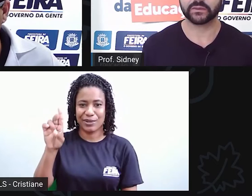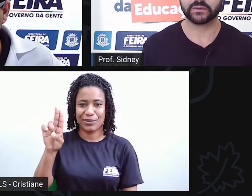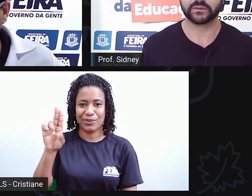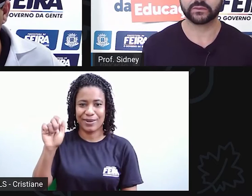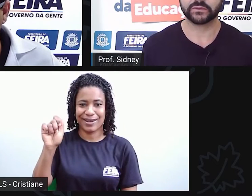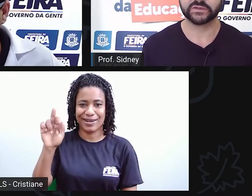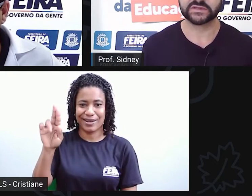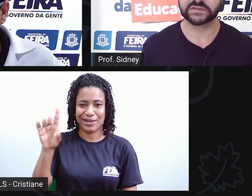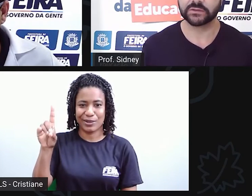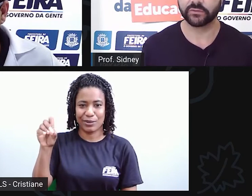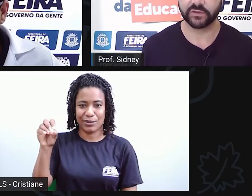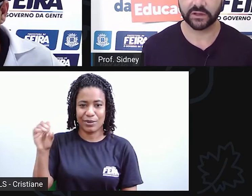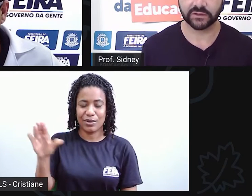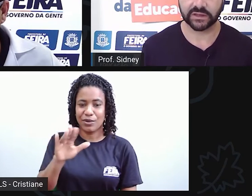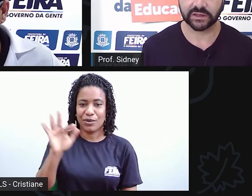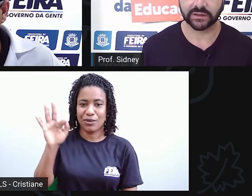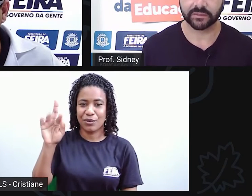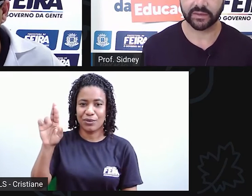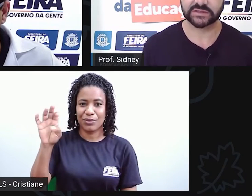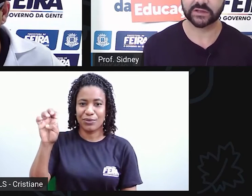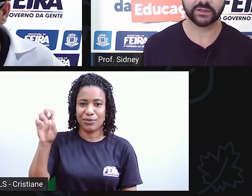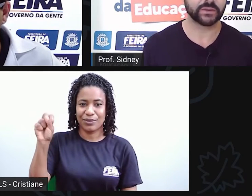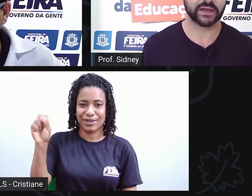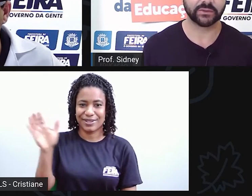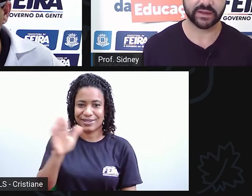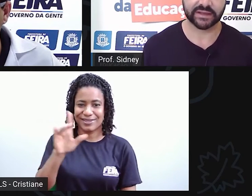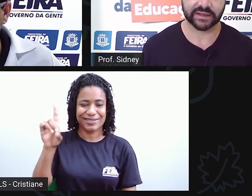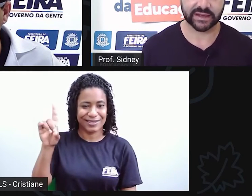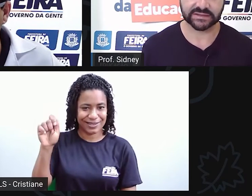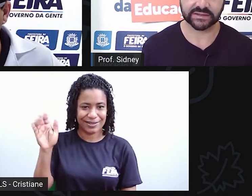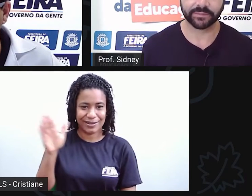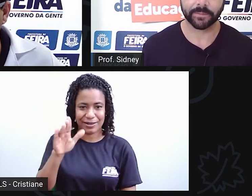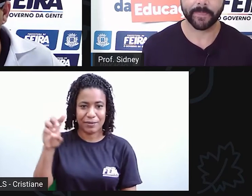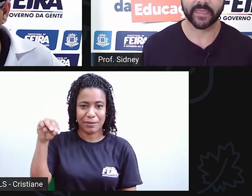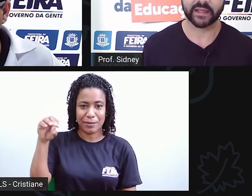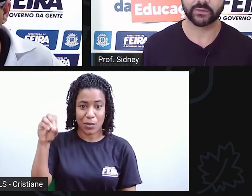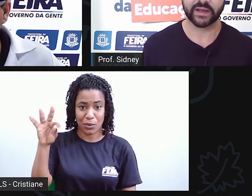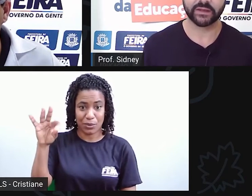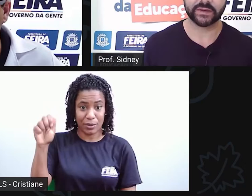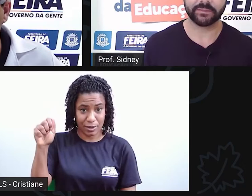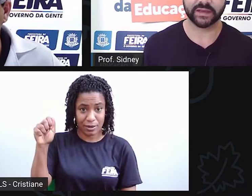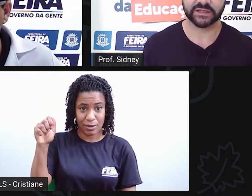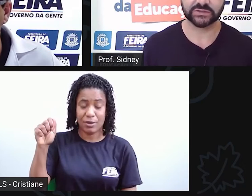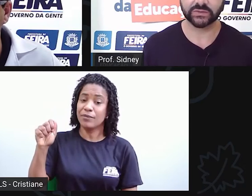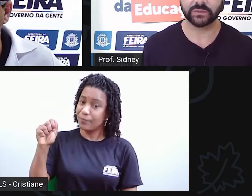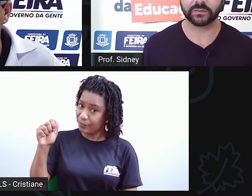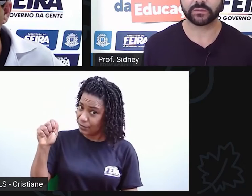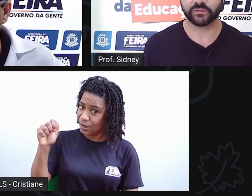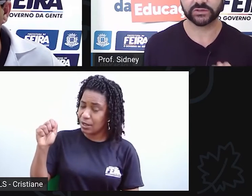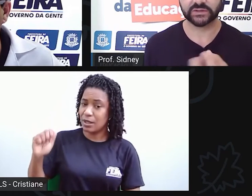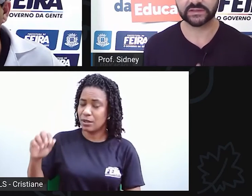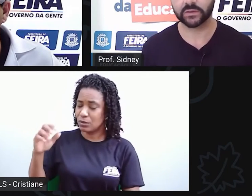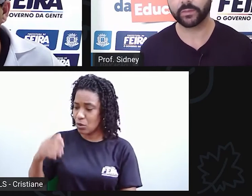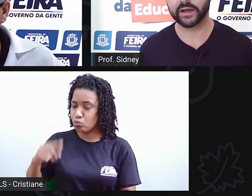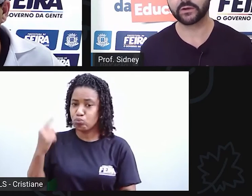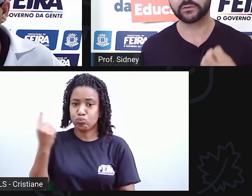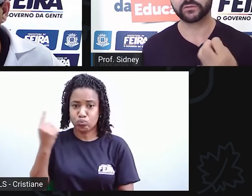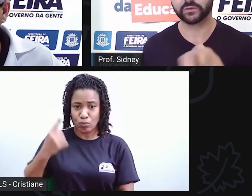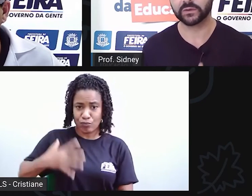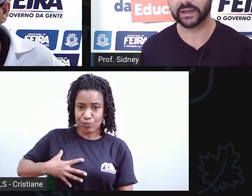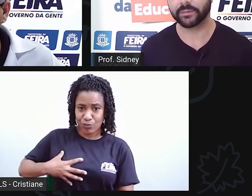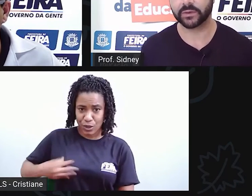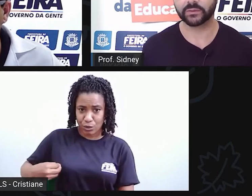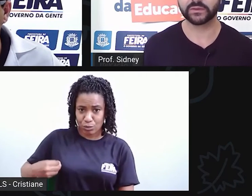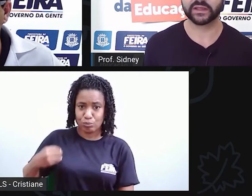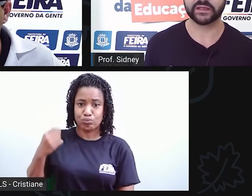é um dos cinco filhos dele, mas só Eduardo herda a casa. Eduardo era médico, foi estudar em São Paulo,